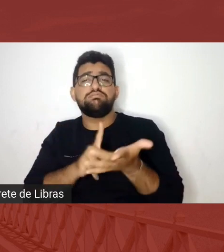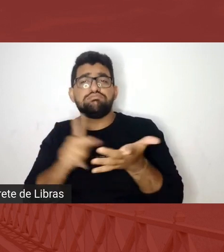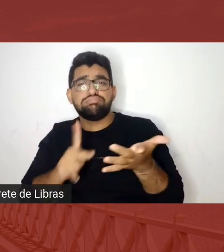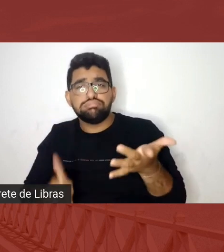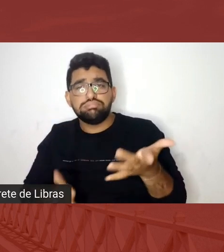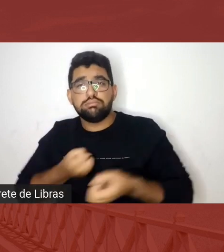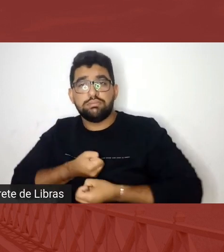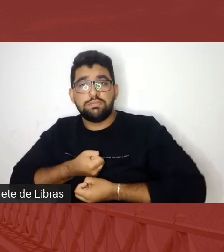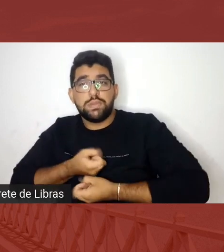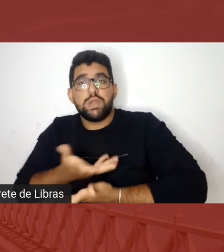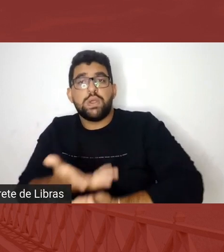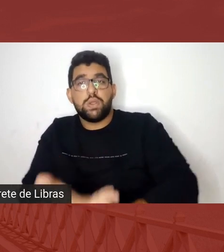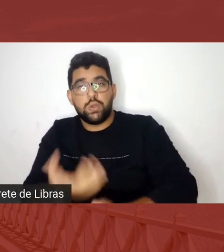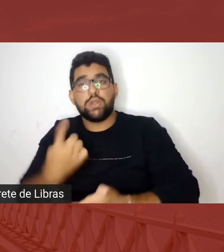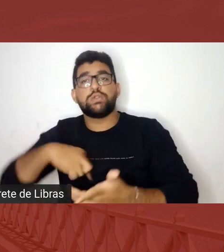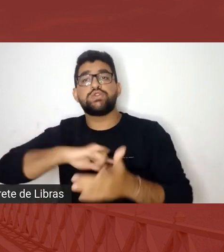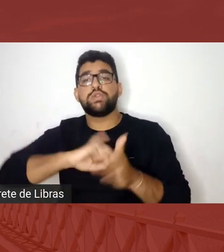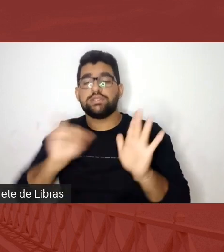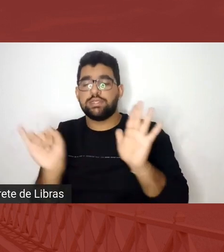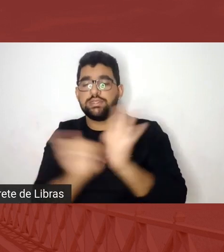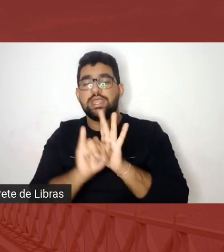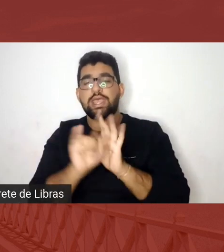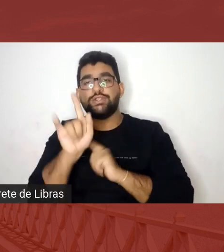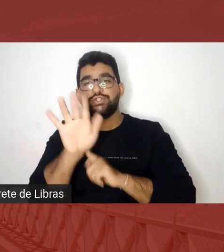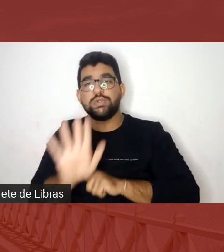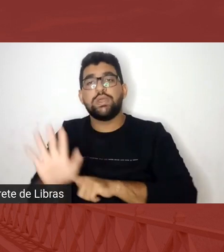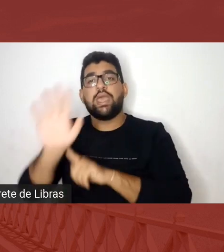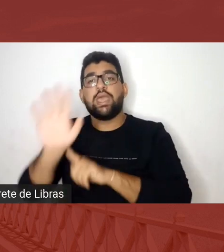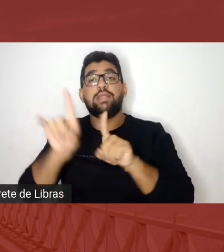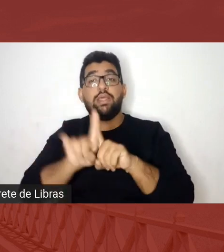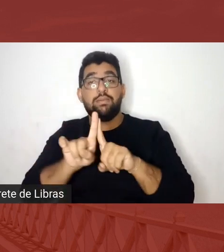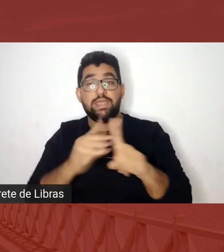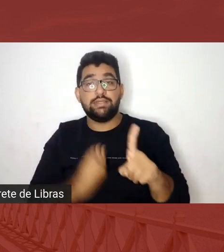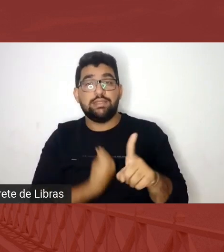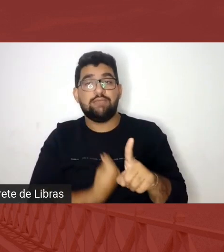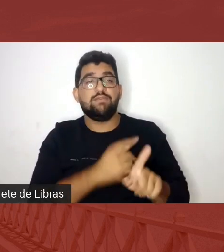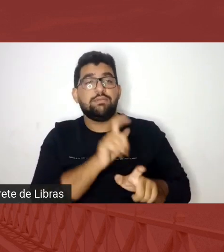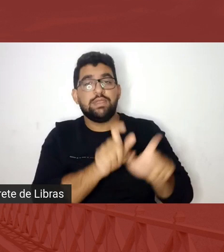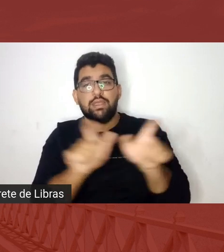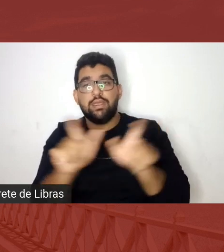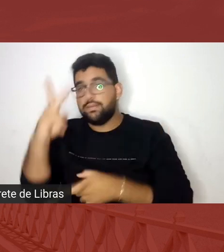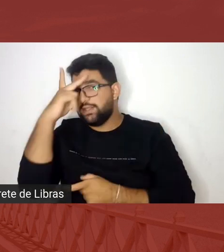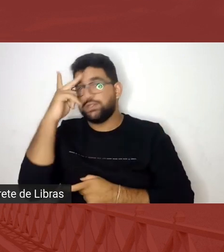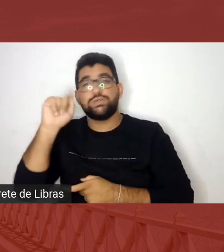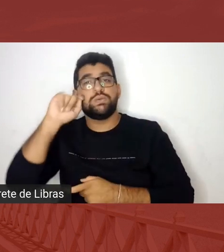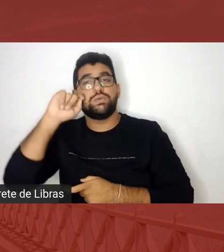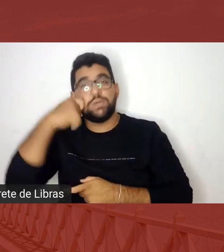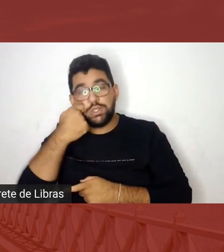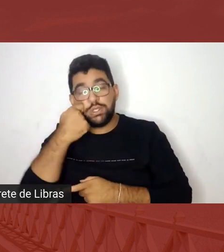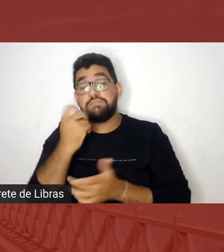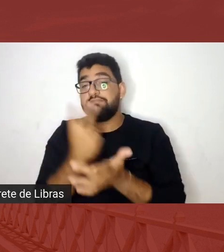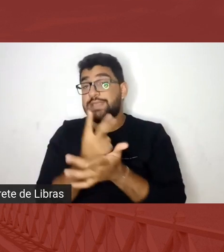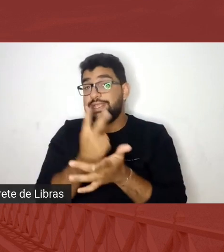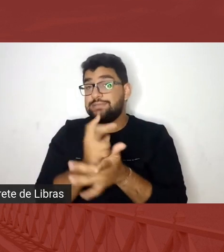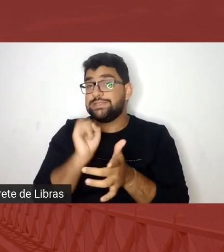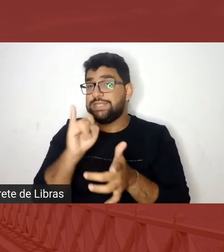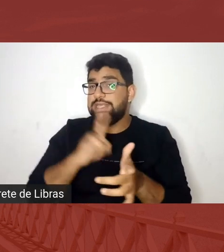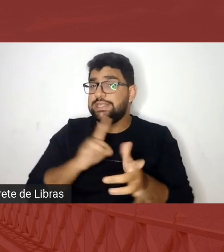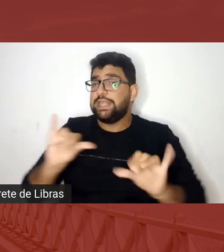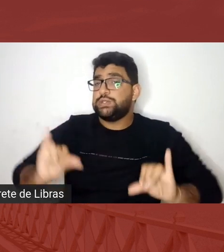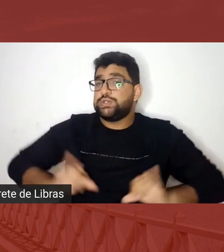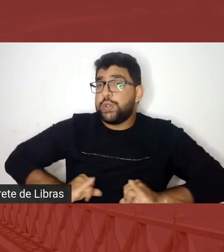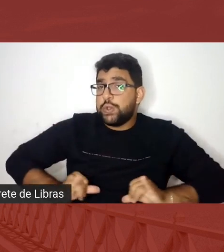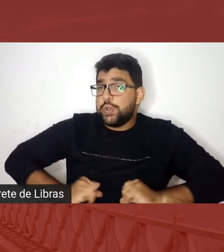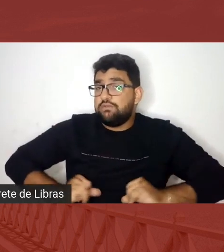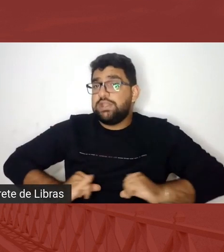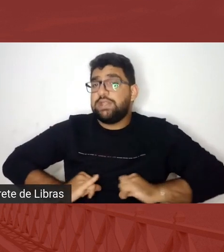goiana, e também muito presente na vida das pessoas pretas. Embora existam dores, nosso povo